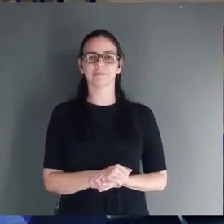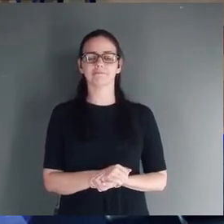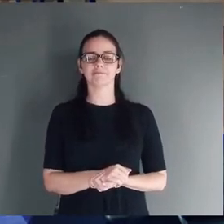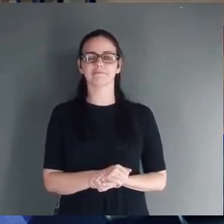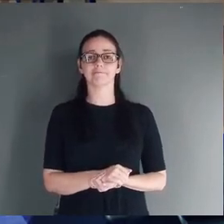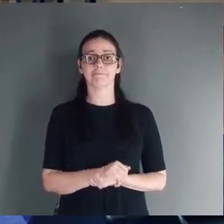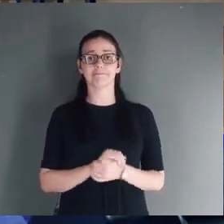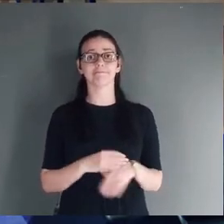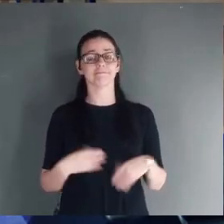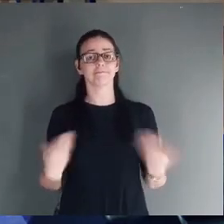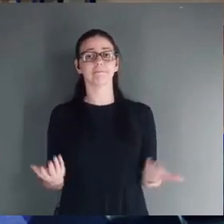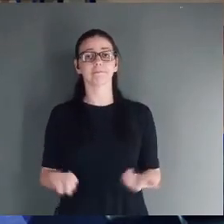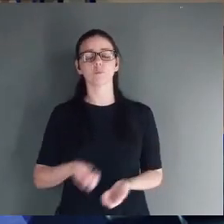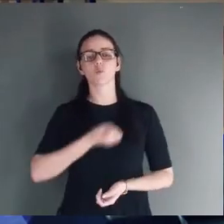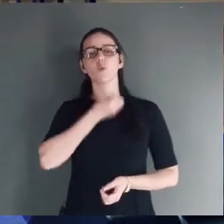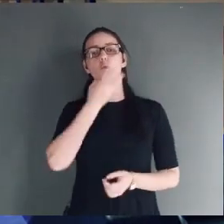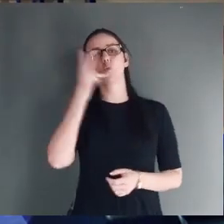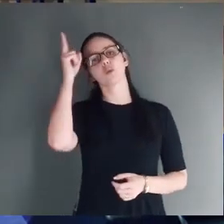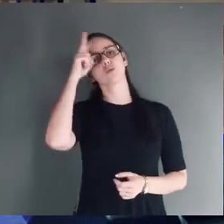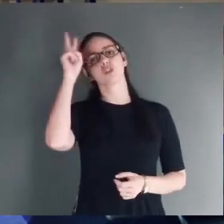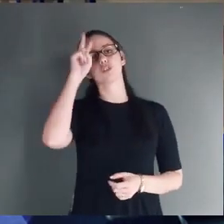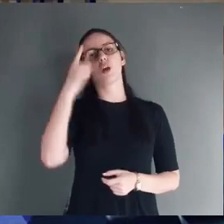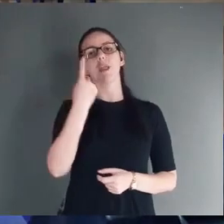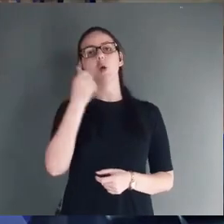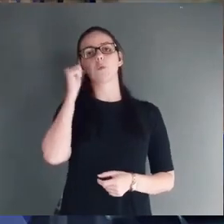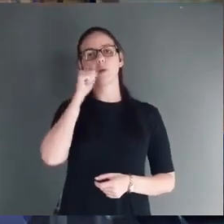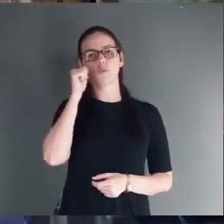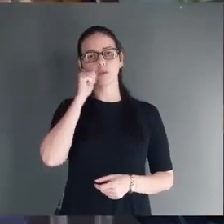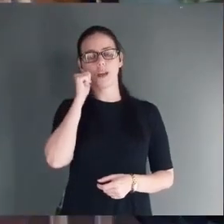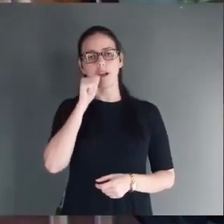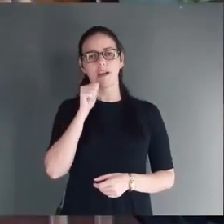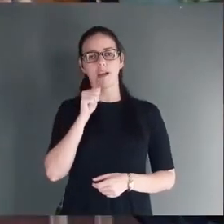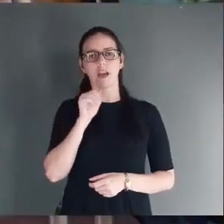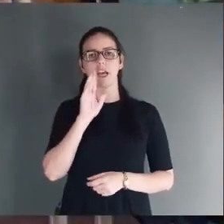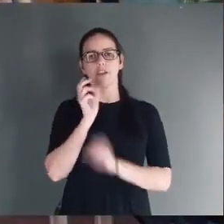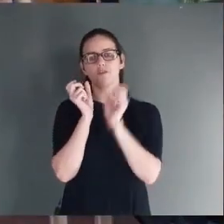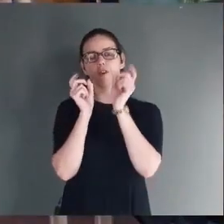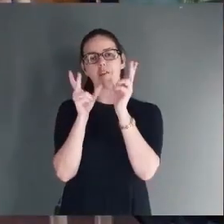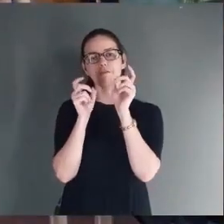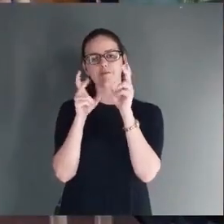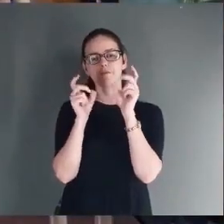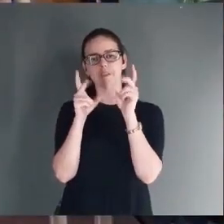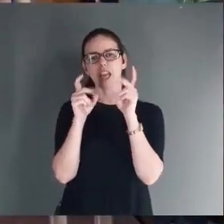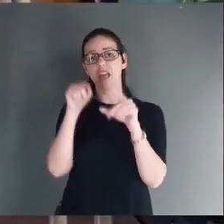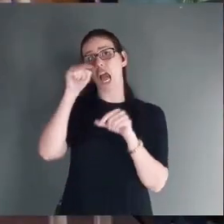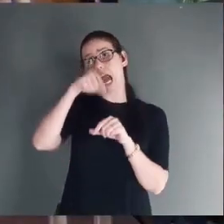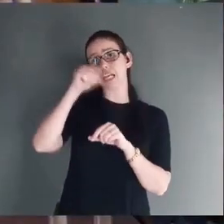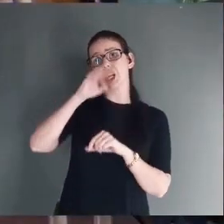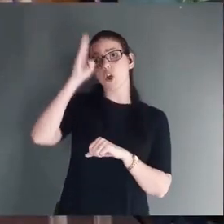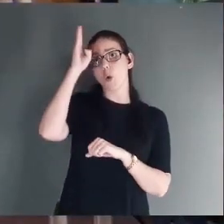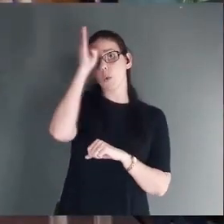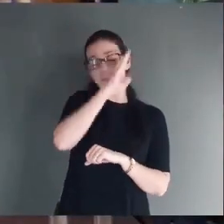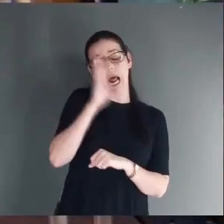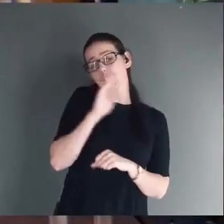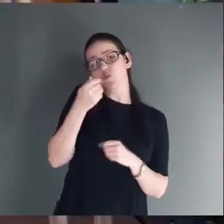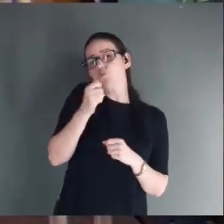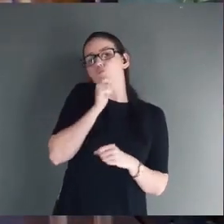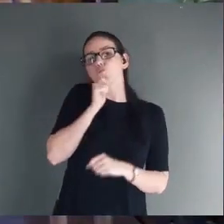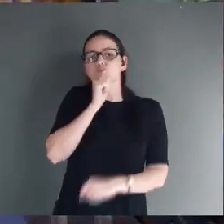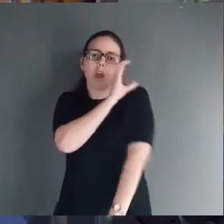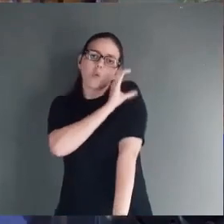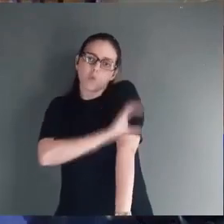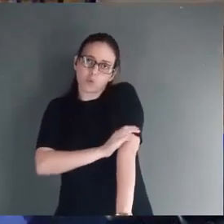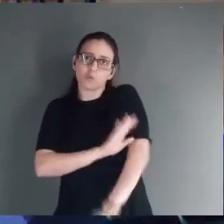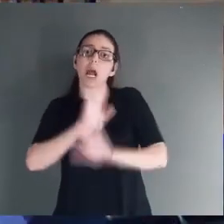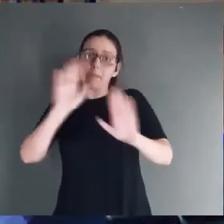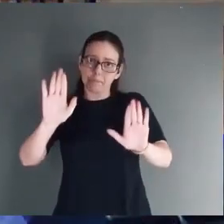Conto uma história de uma mulher. Que foi numa venda de garagem. Que já foi em venda de garagem. No Brasil não tem muita cultura disso. Mas nos Estados